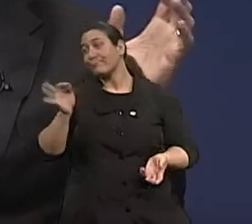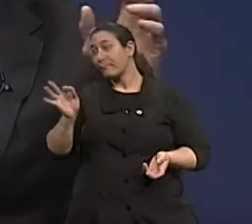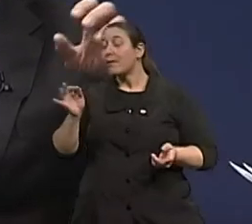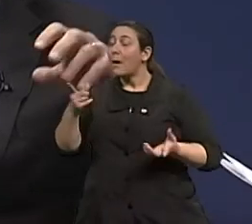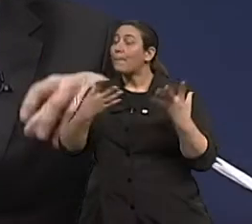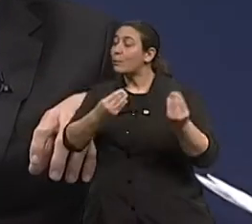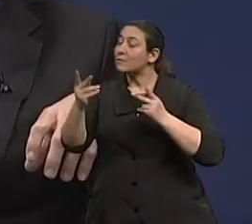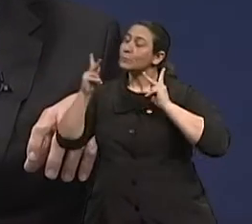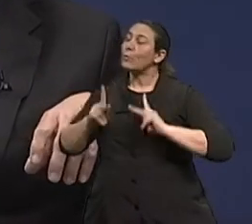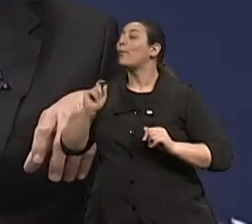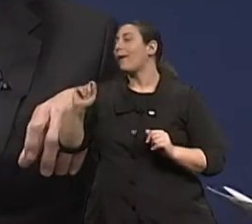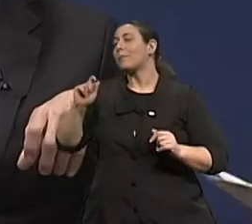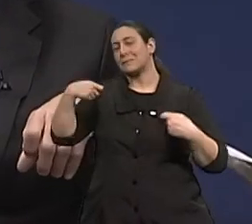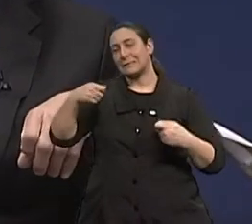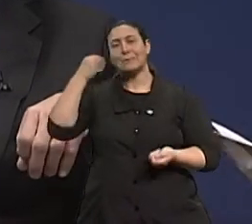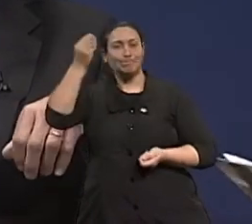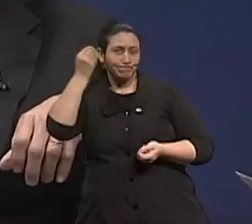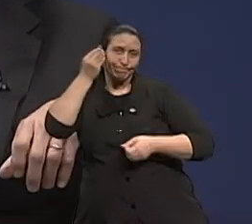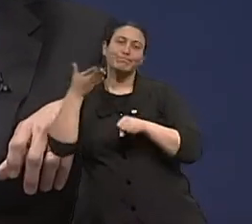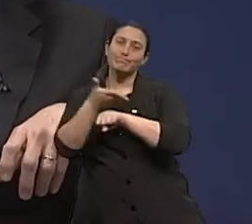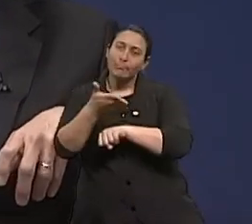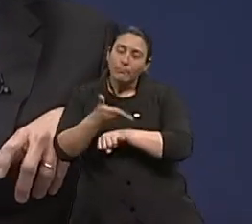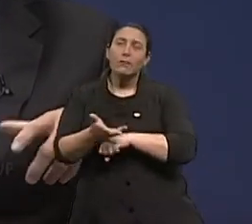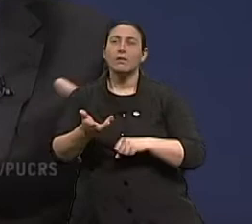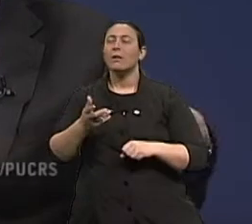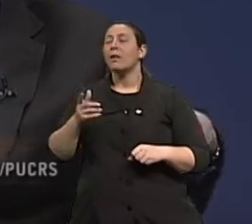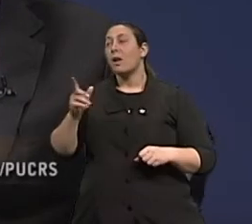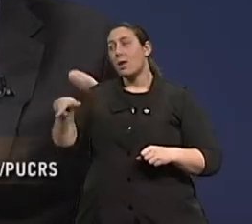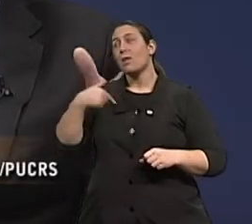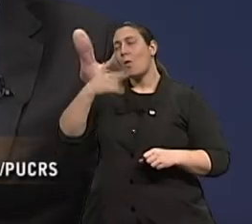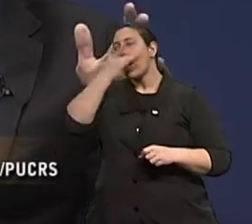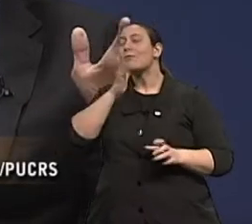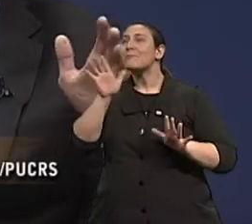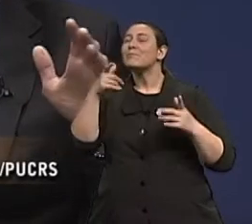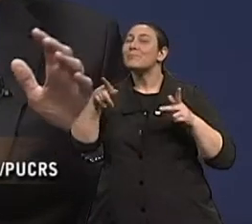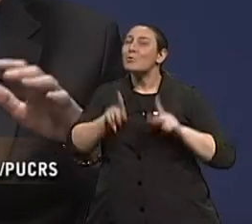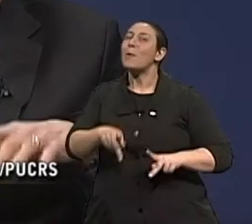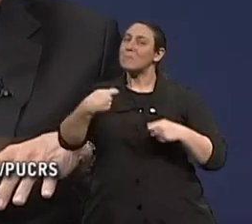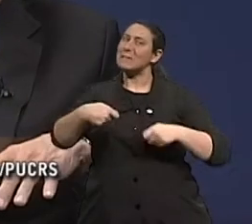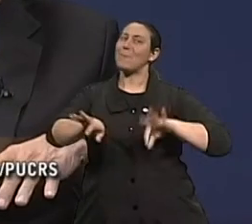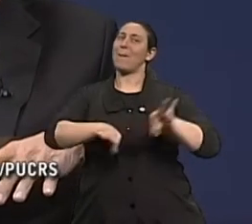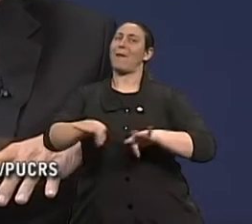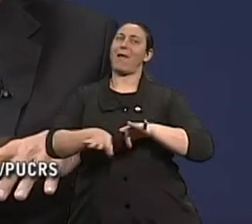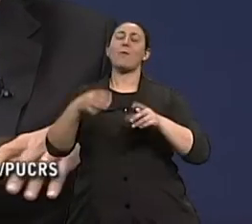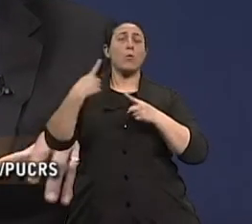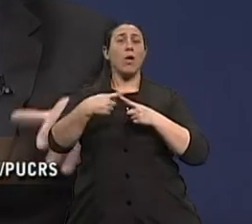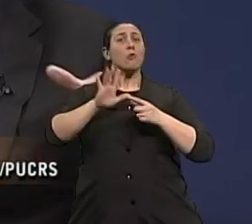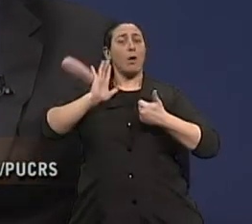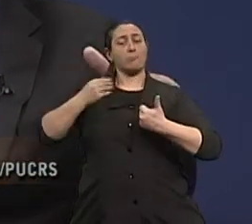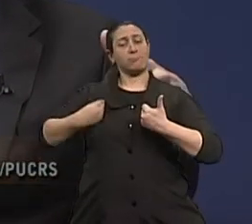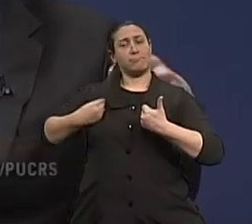terapias alternativas. Ah, ok. Eu acho aí, Isabel, que é uma arte. A pessoa deve se preparar para essa fase da vida, não é?